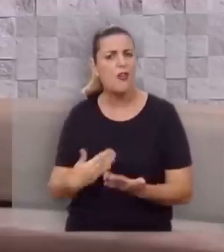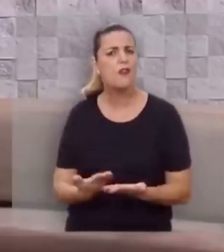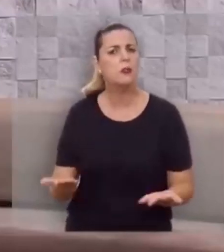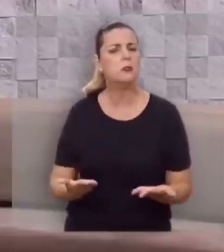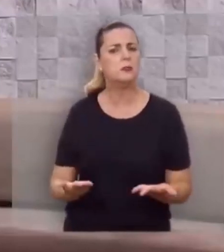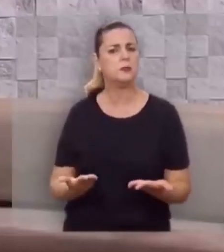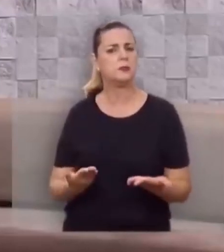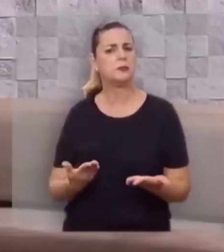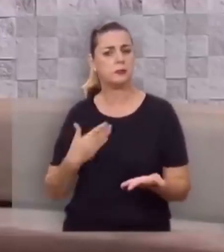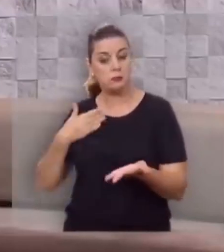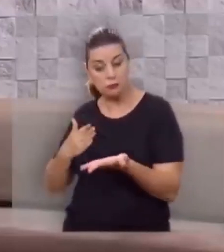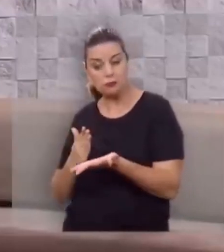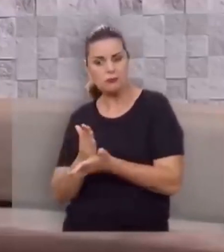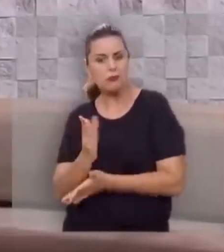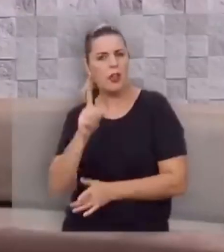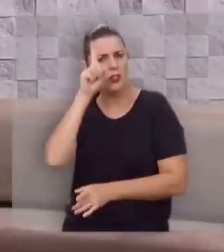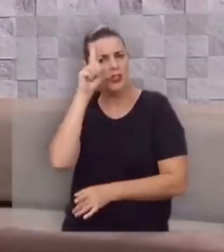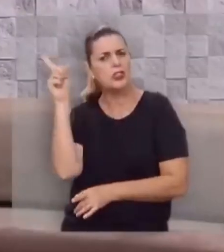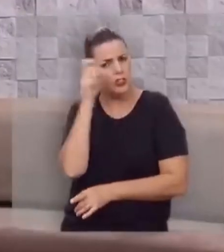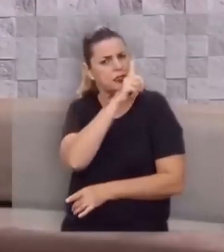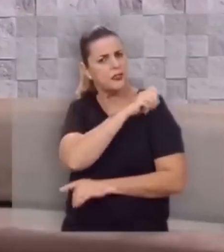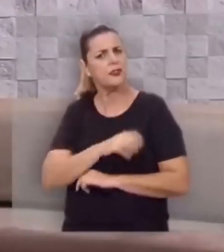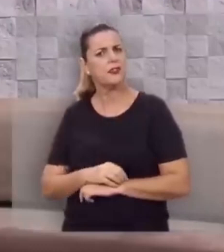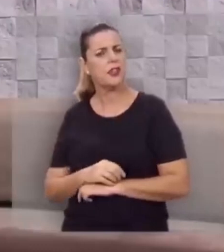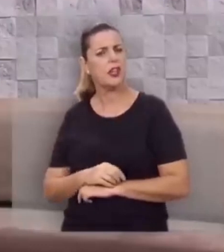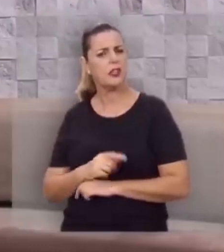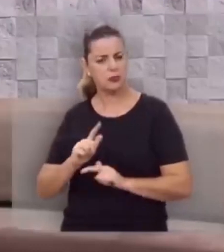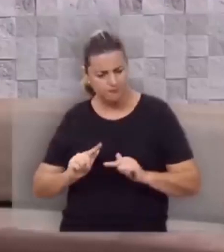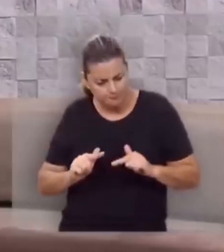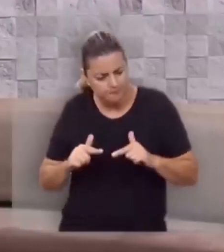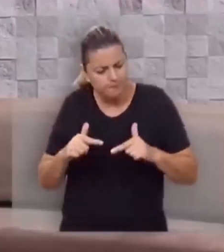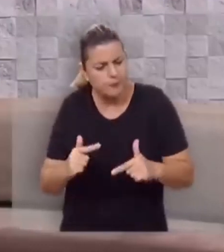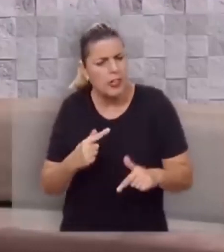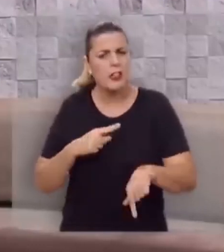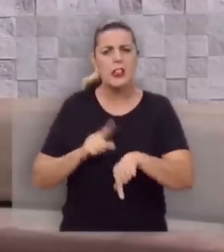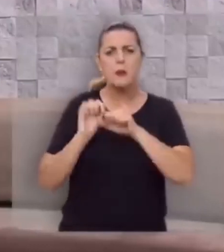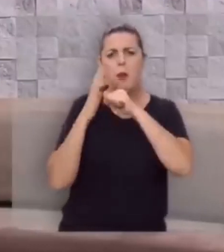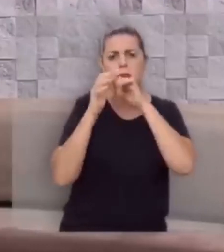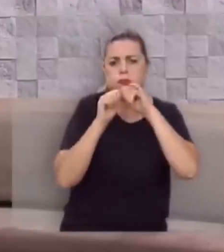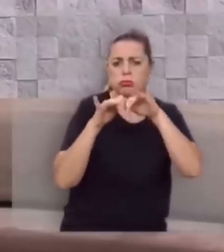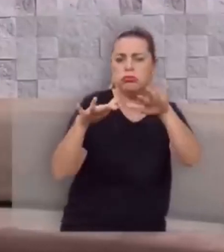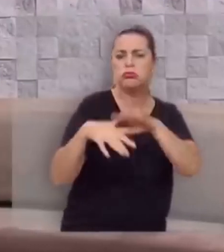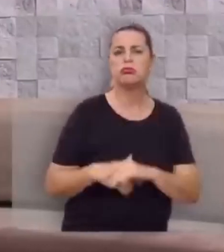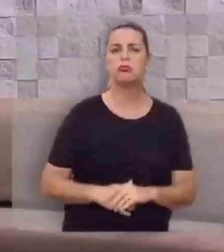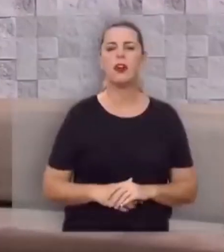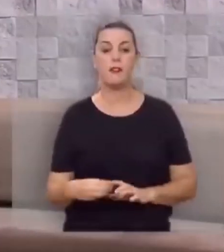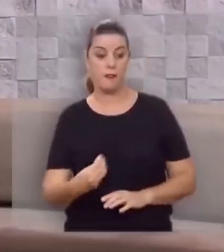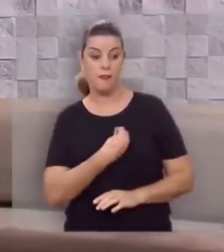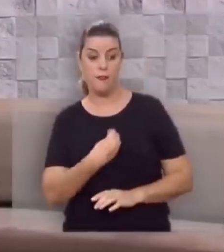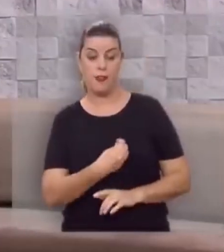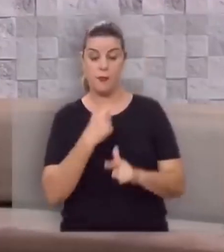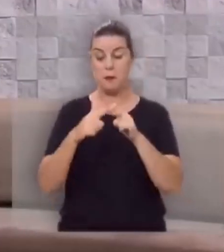De passarmos por estes dias turbulentos, de enfrentarmos estes tempos pandêmicos, de